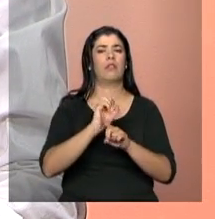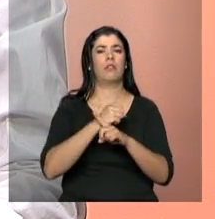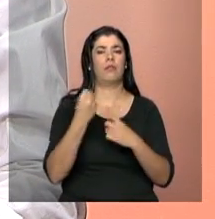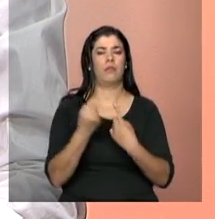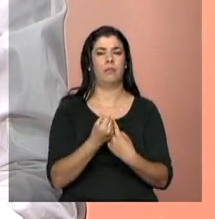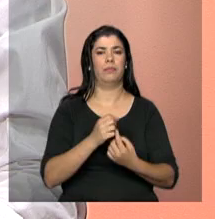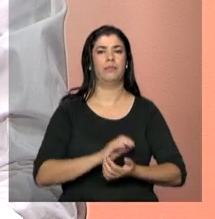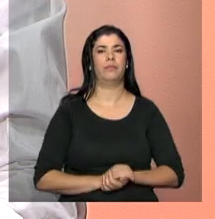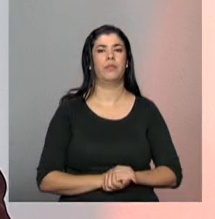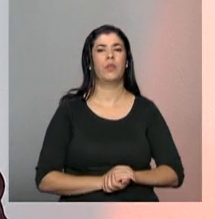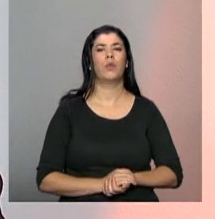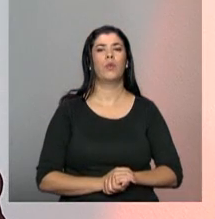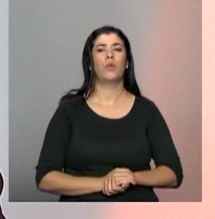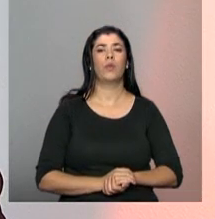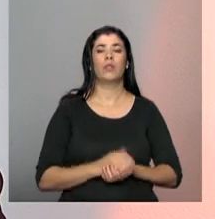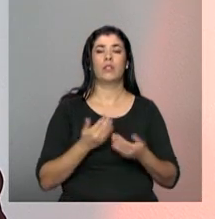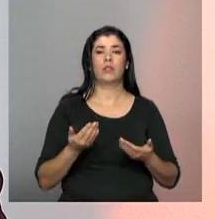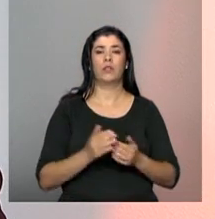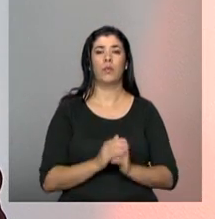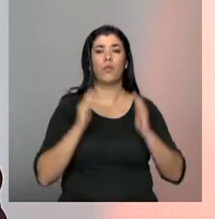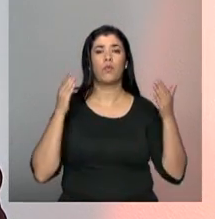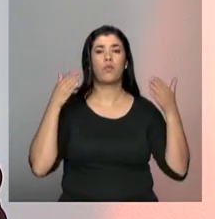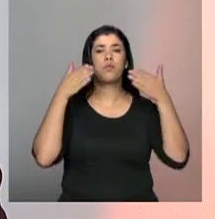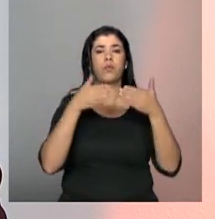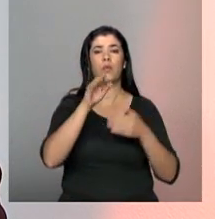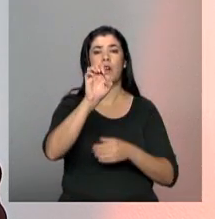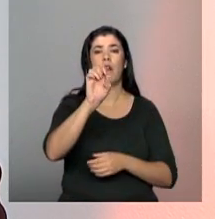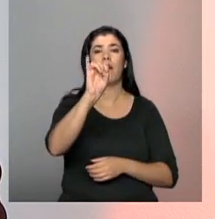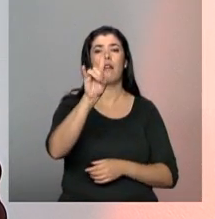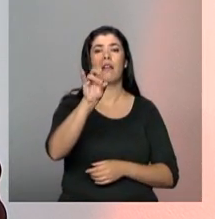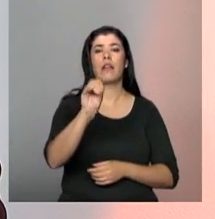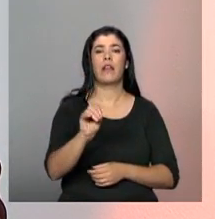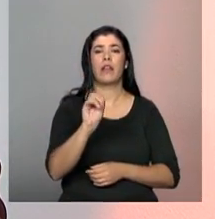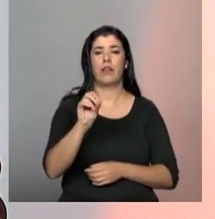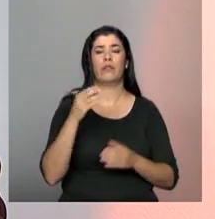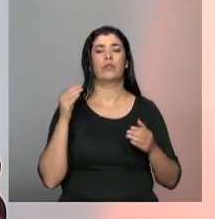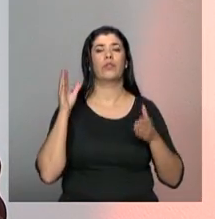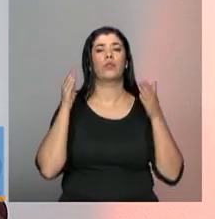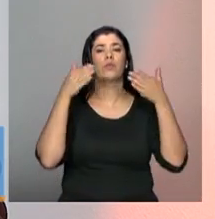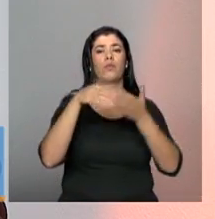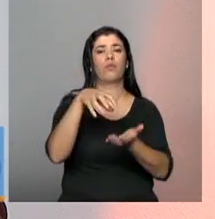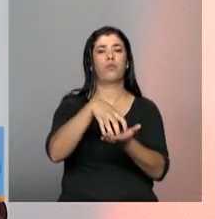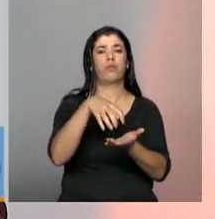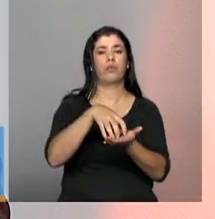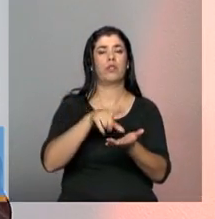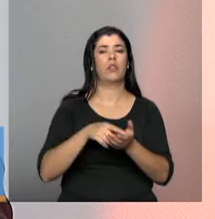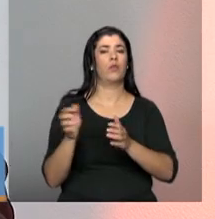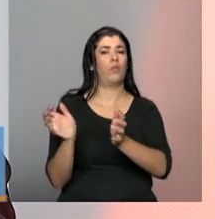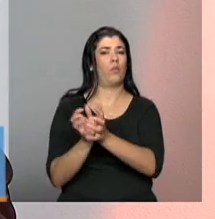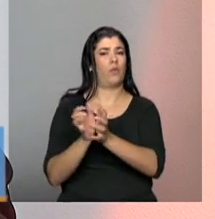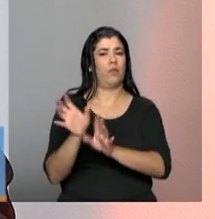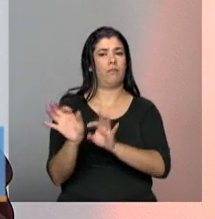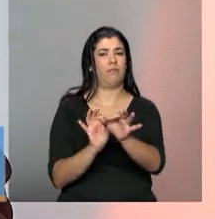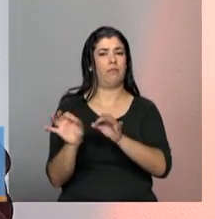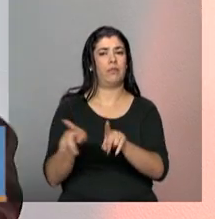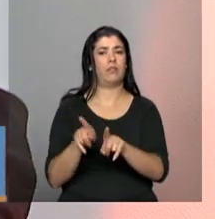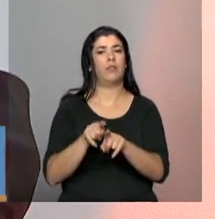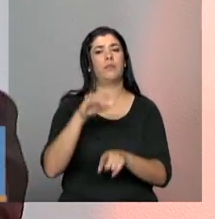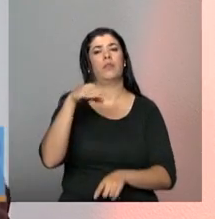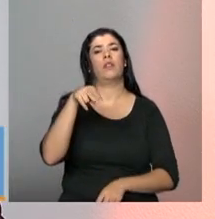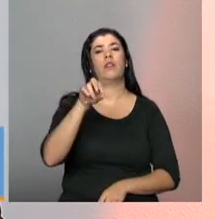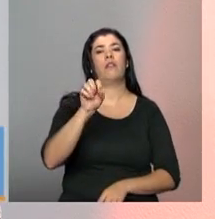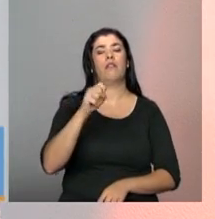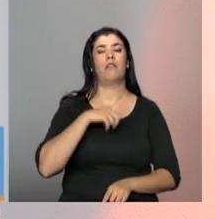eixo central da organização da conferência. Tanto é que todo Conselho deve eleger a sua comissão organizadora, assim como fez o Conselho Nacional, que é